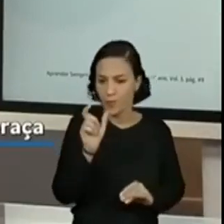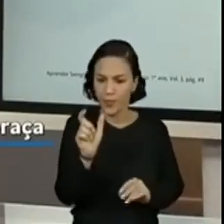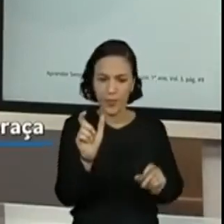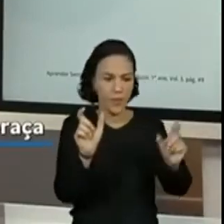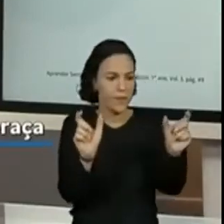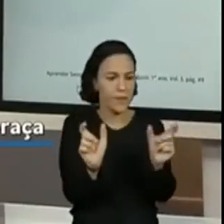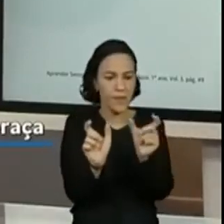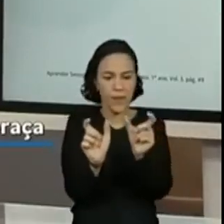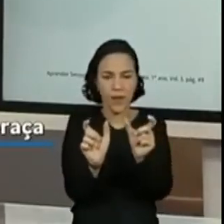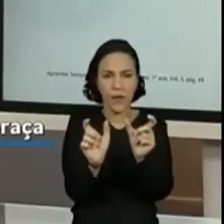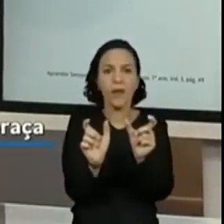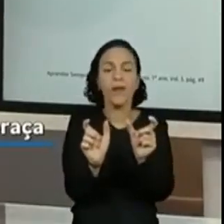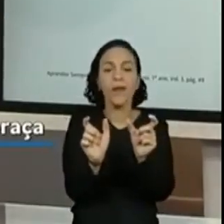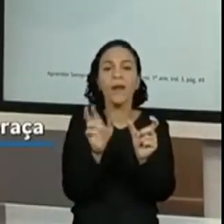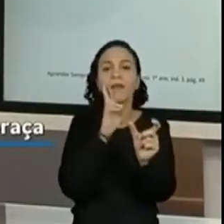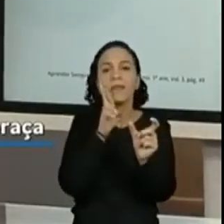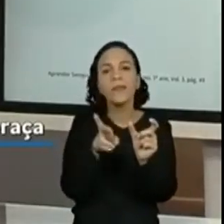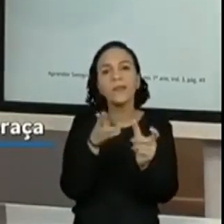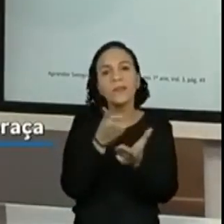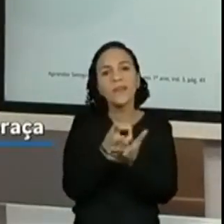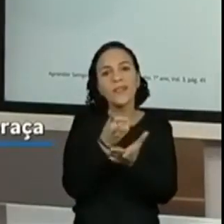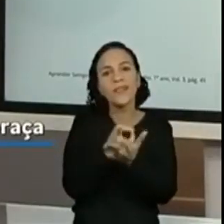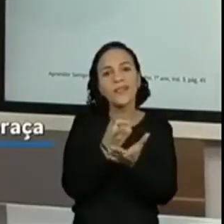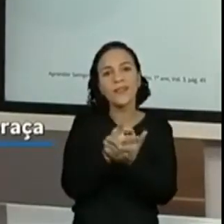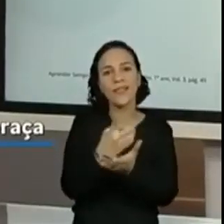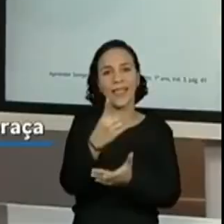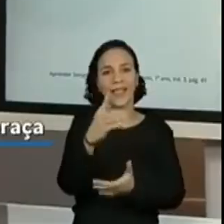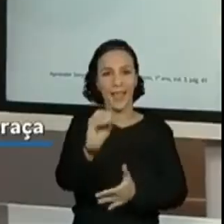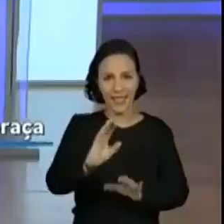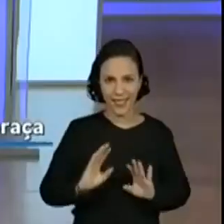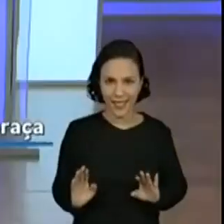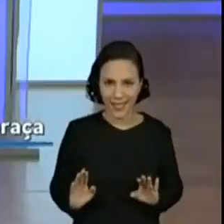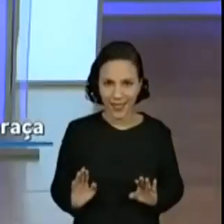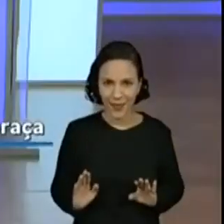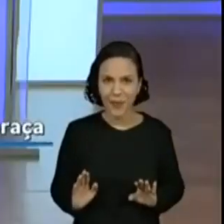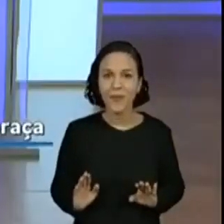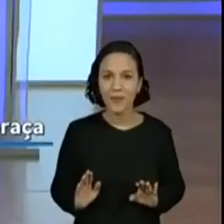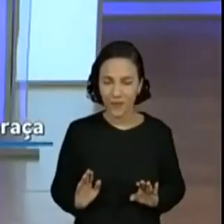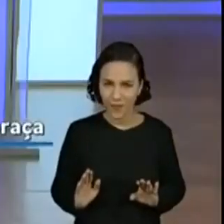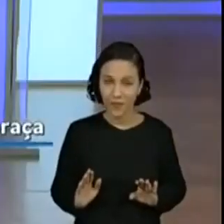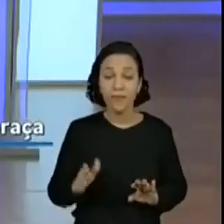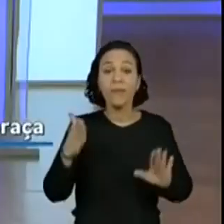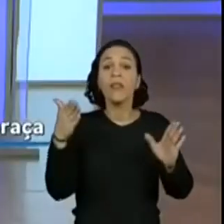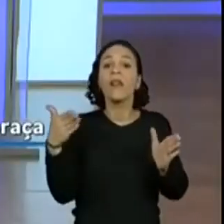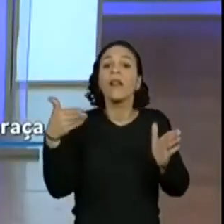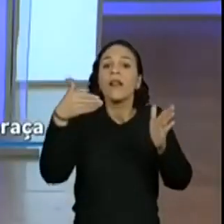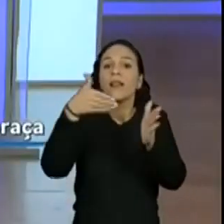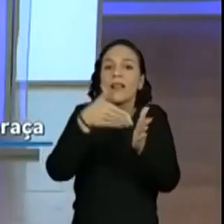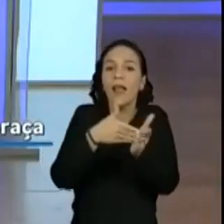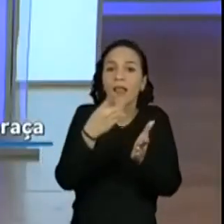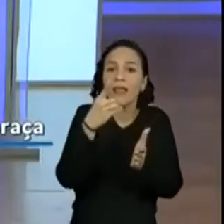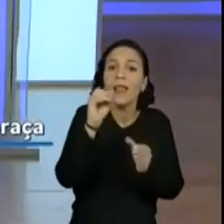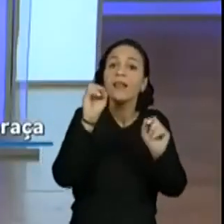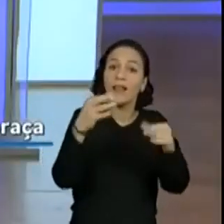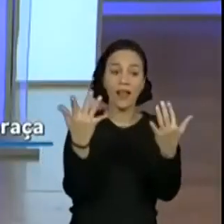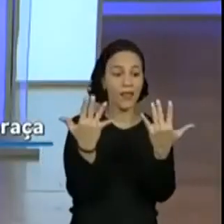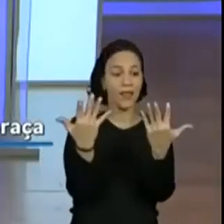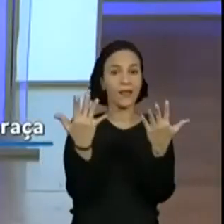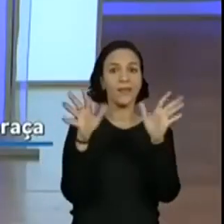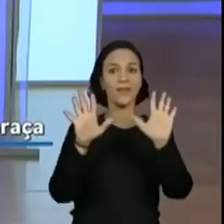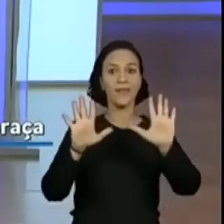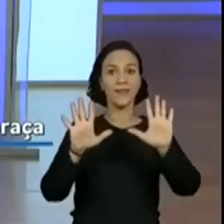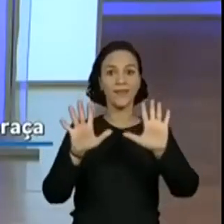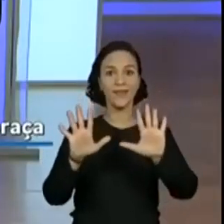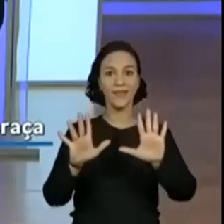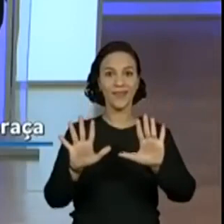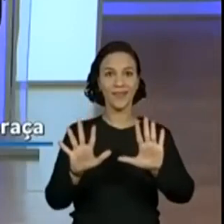mostrar agora, o resultado tem que ser 10. E até 10, dá, ainda dá para contar nos dedos. 10, é isso